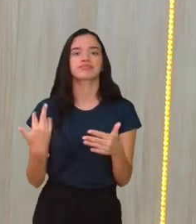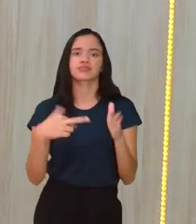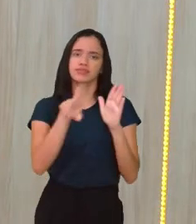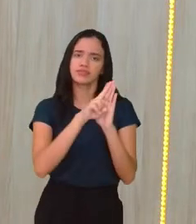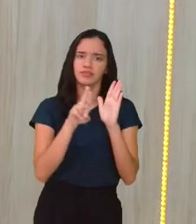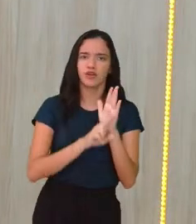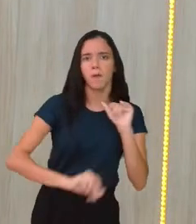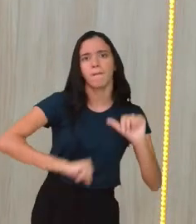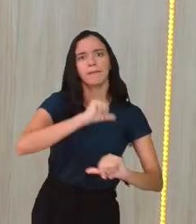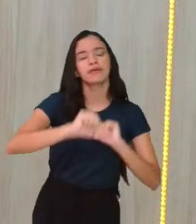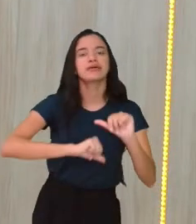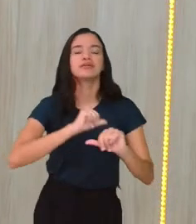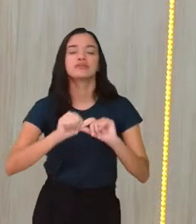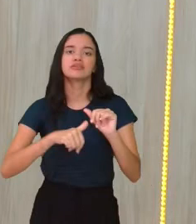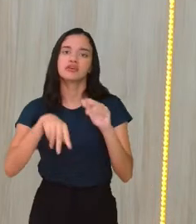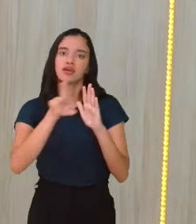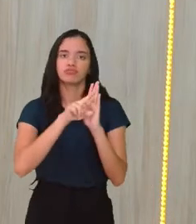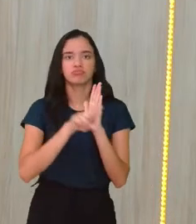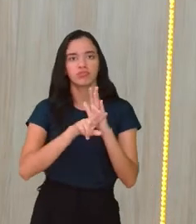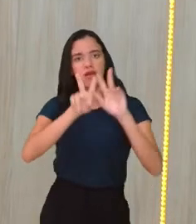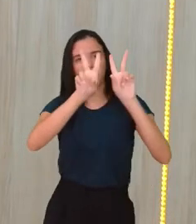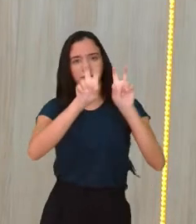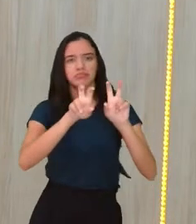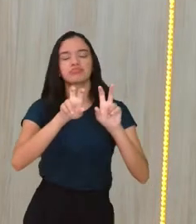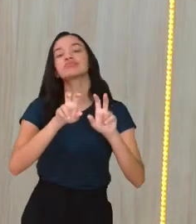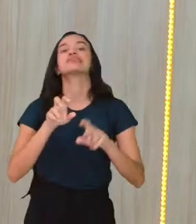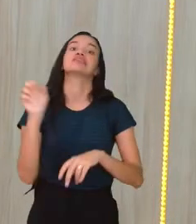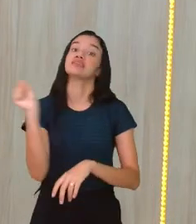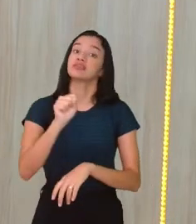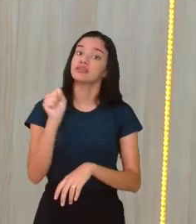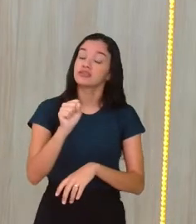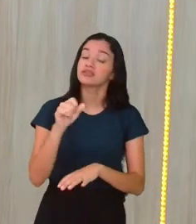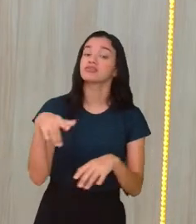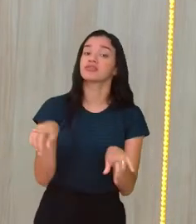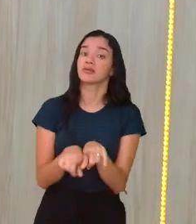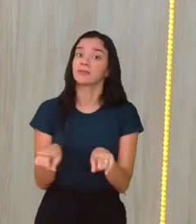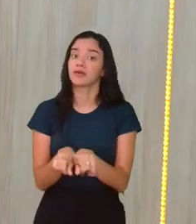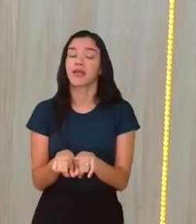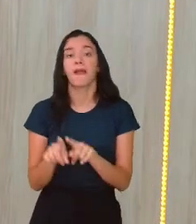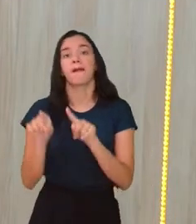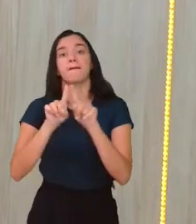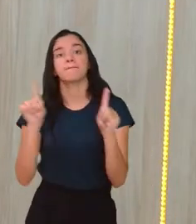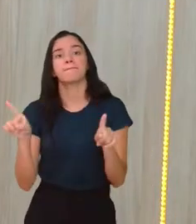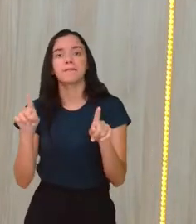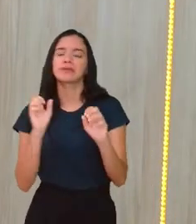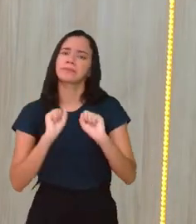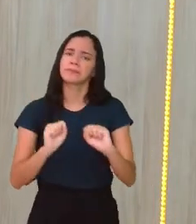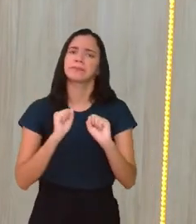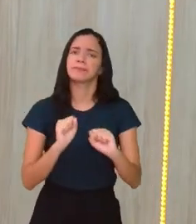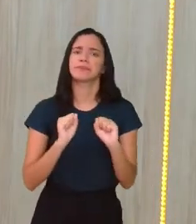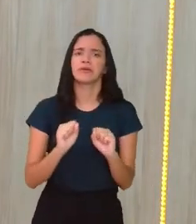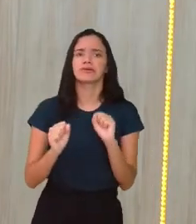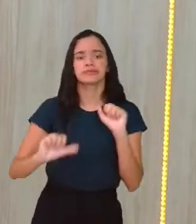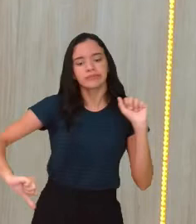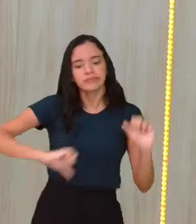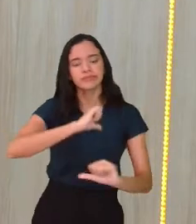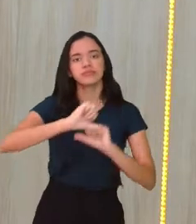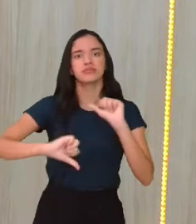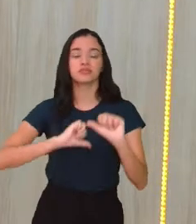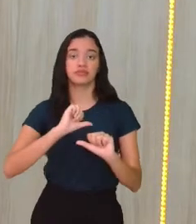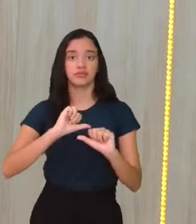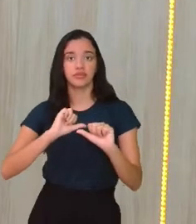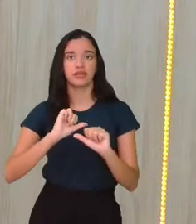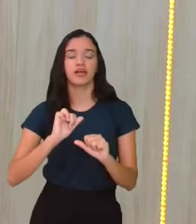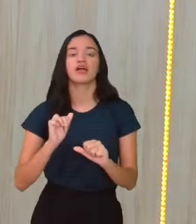regras. Então, as regras são bem definidas? São, também são. Mas, elas podem ser modificadas,